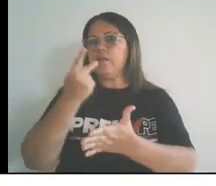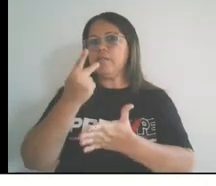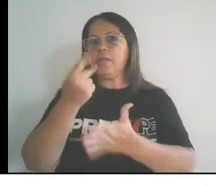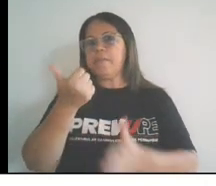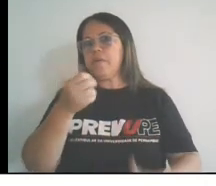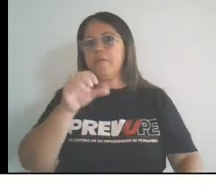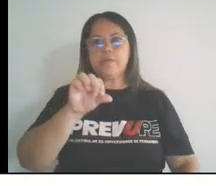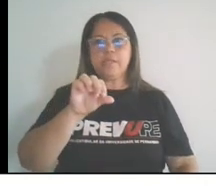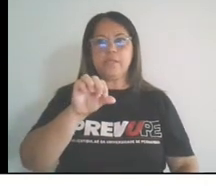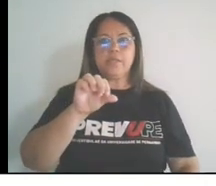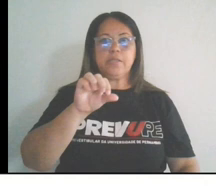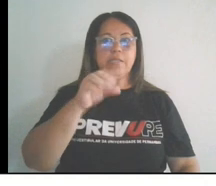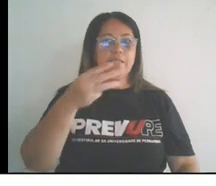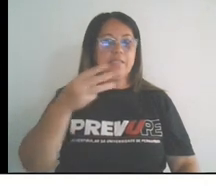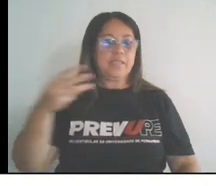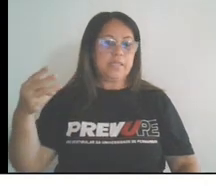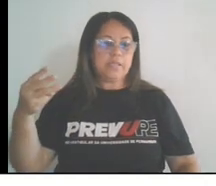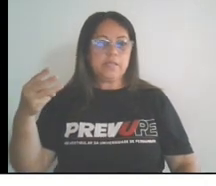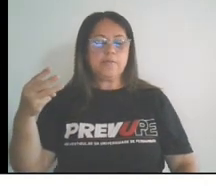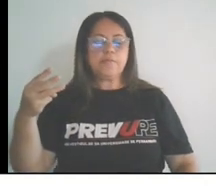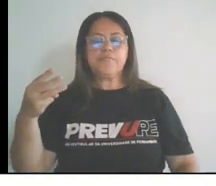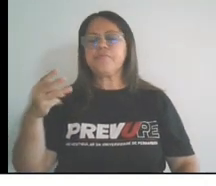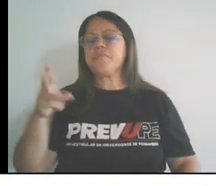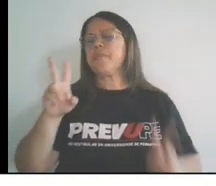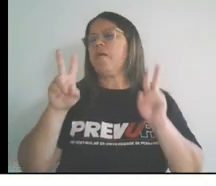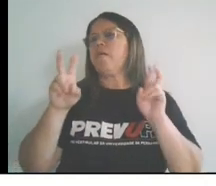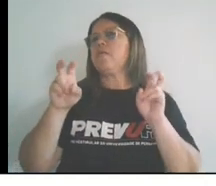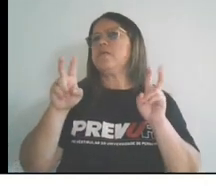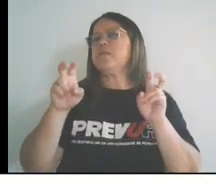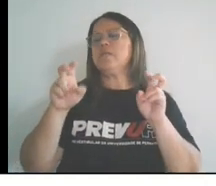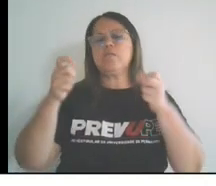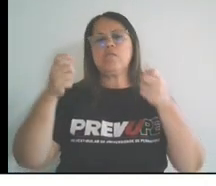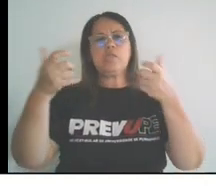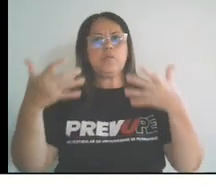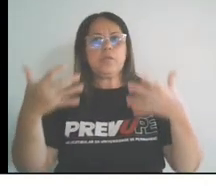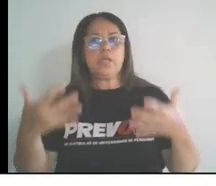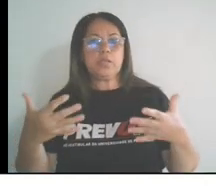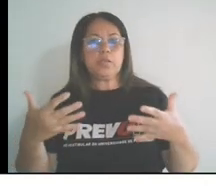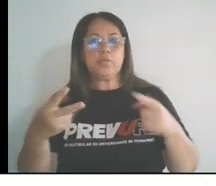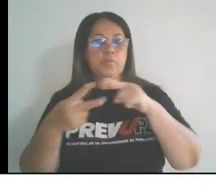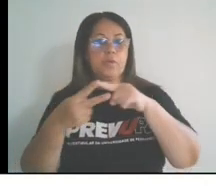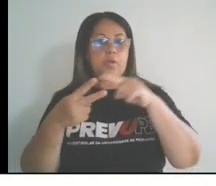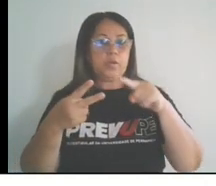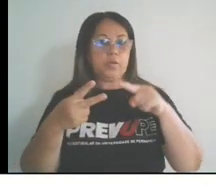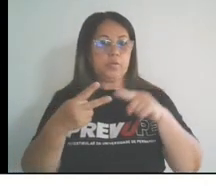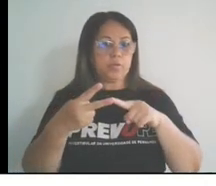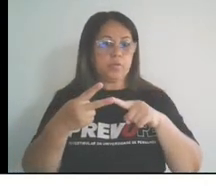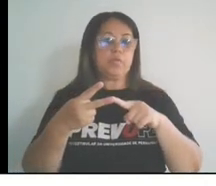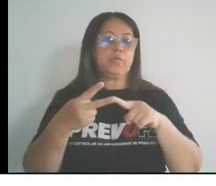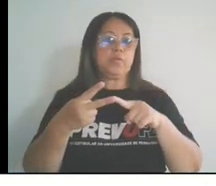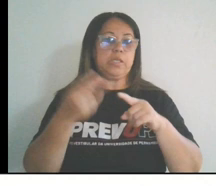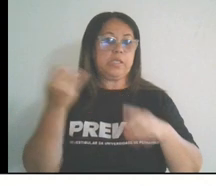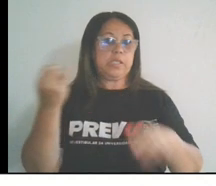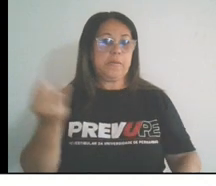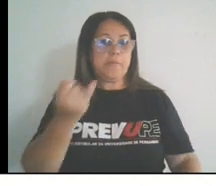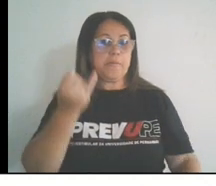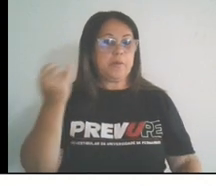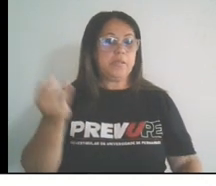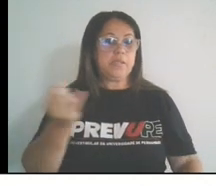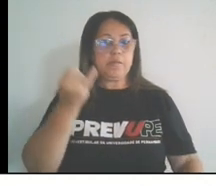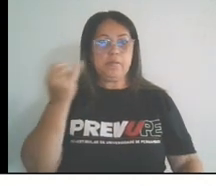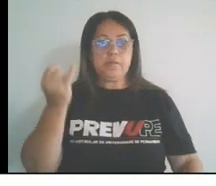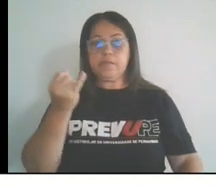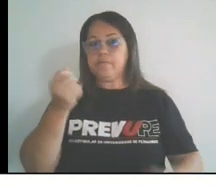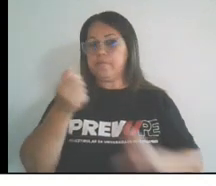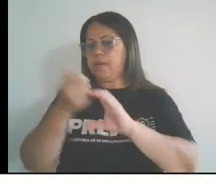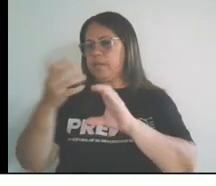O título faz uma referência às duas construções mais características do engenho. A